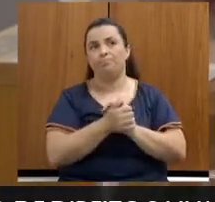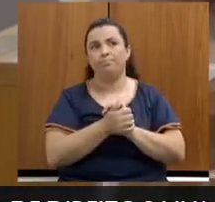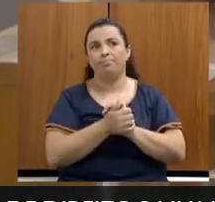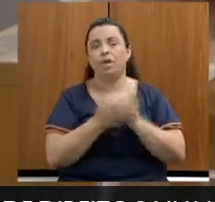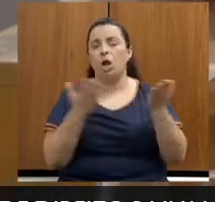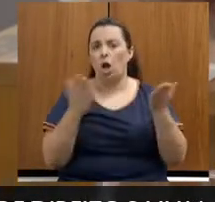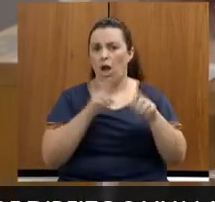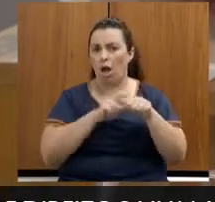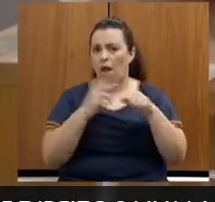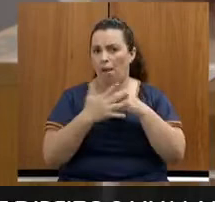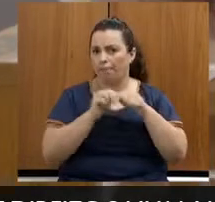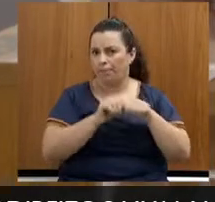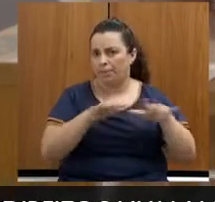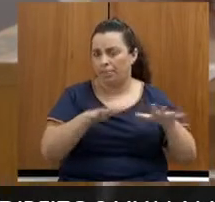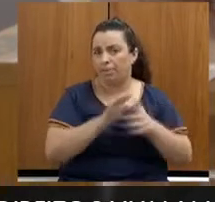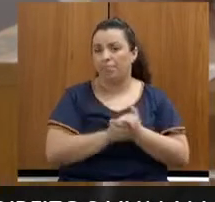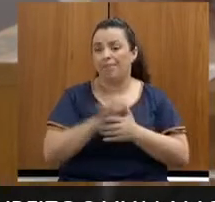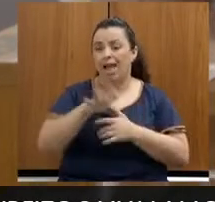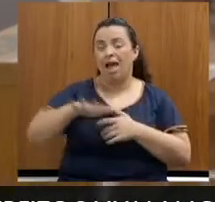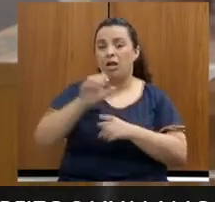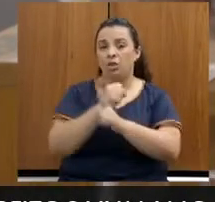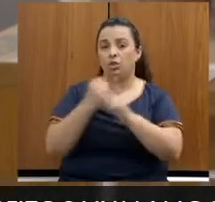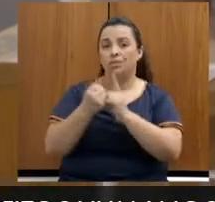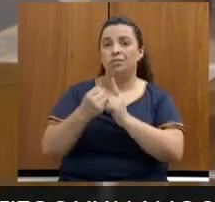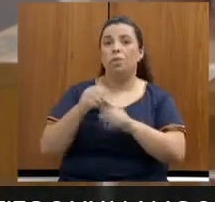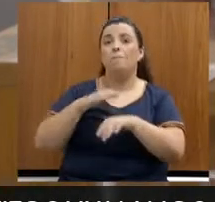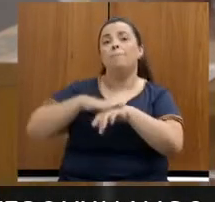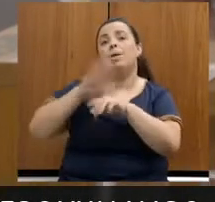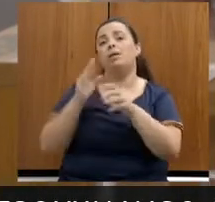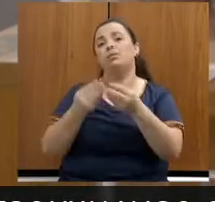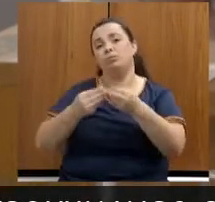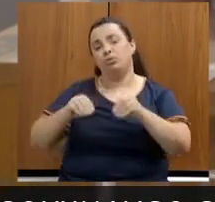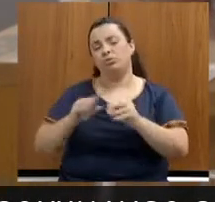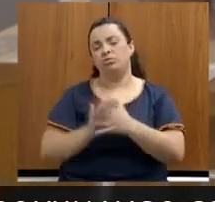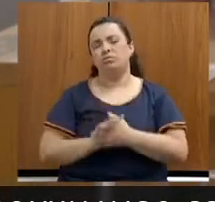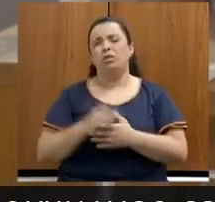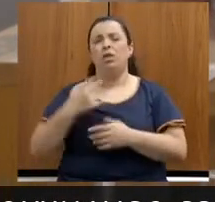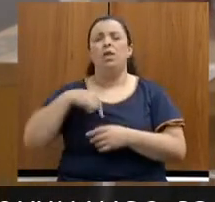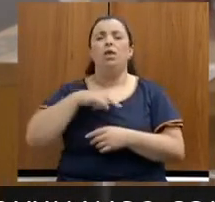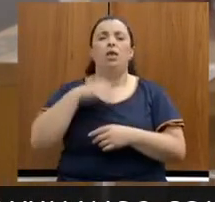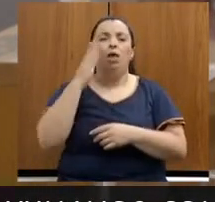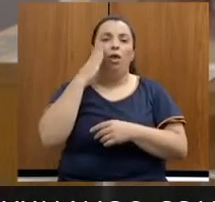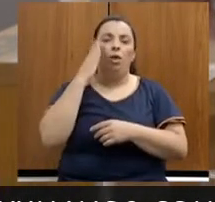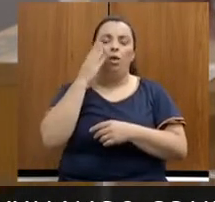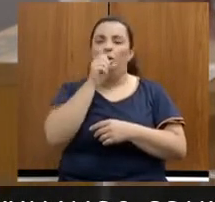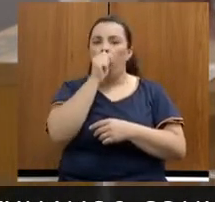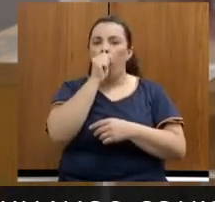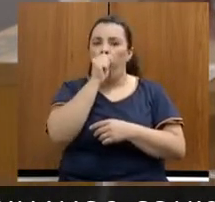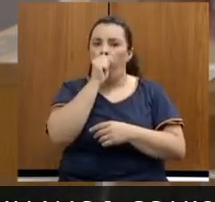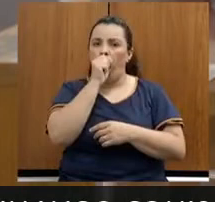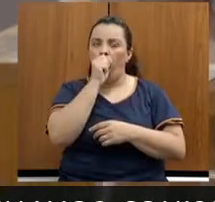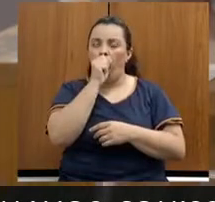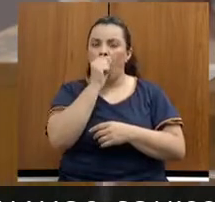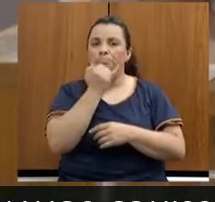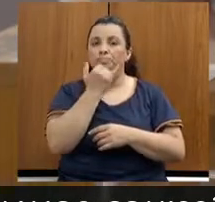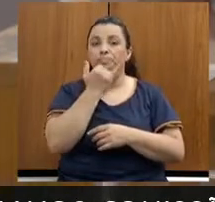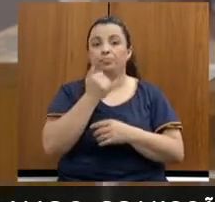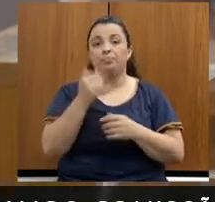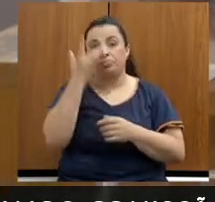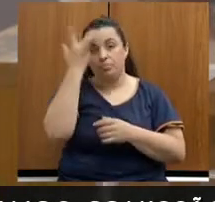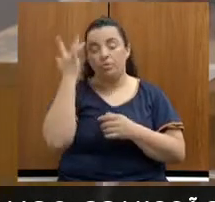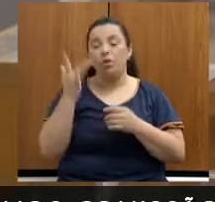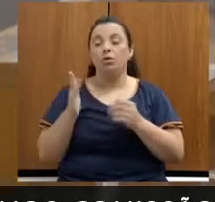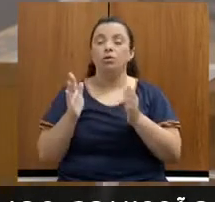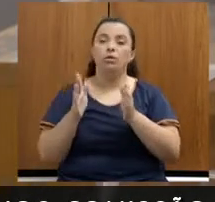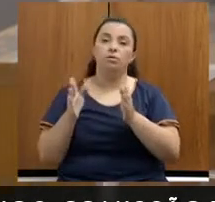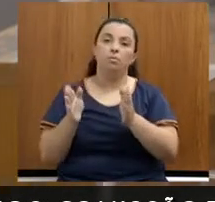área social foi uma das mais impactadas. Sabemos que o número de pessoas pobres que precisam de ajuda do Estado cresceu muito. vocês